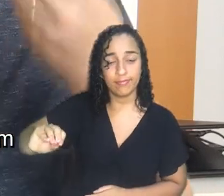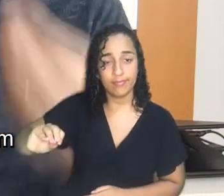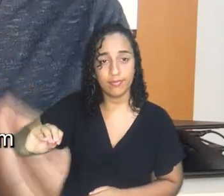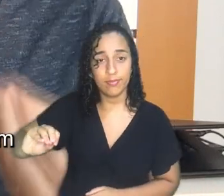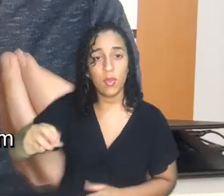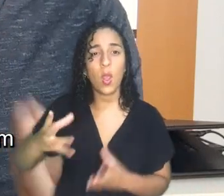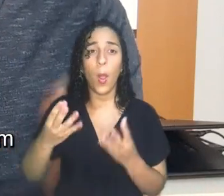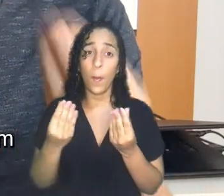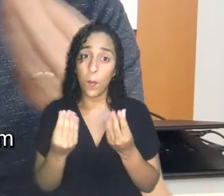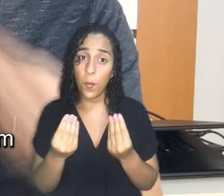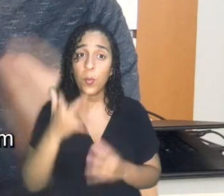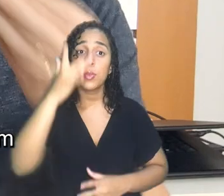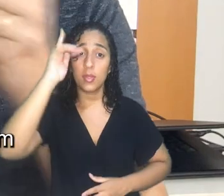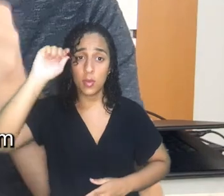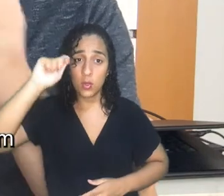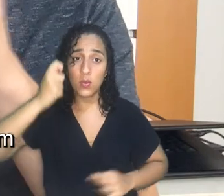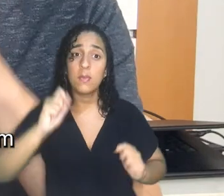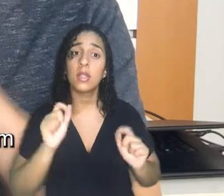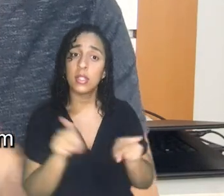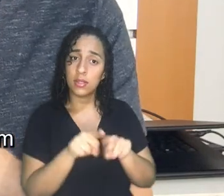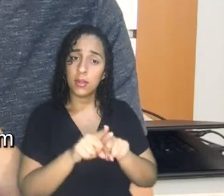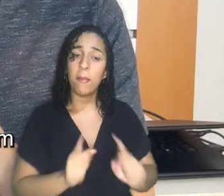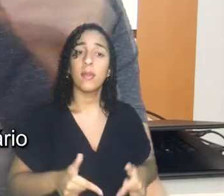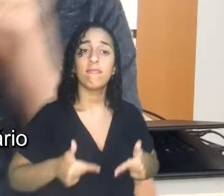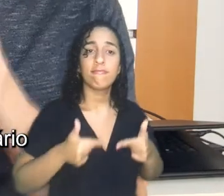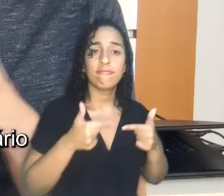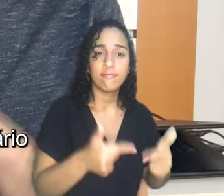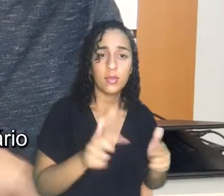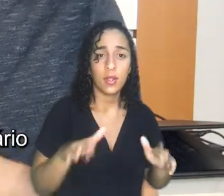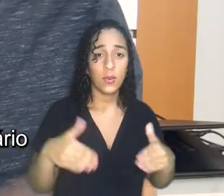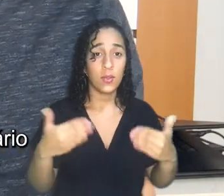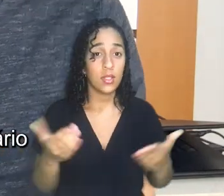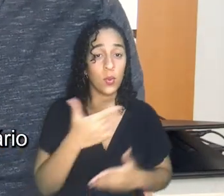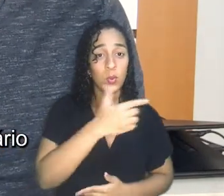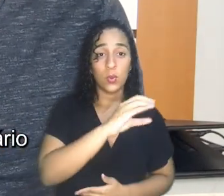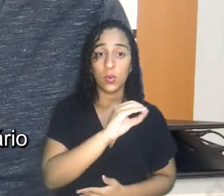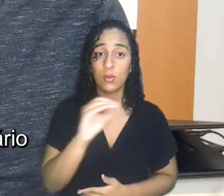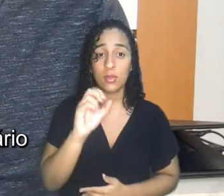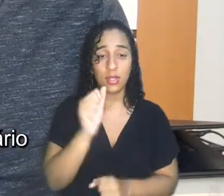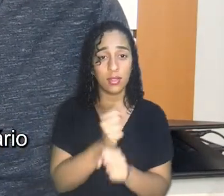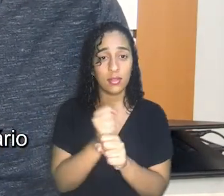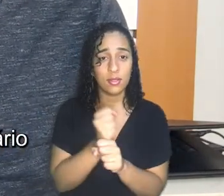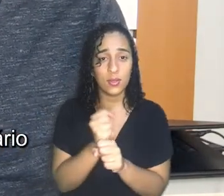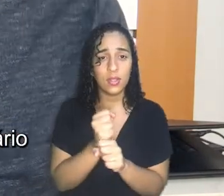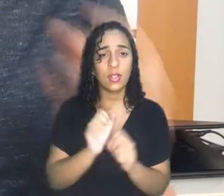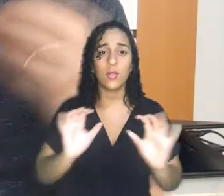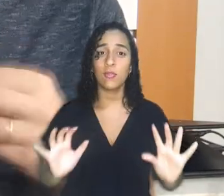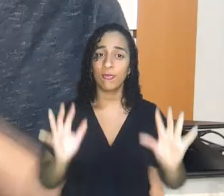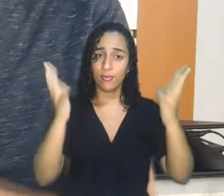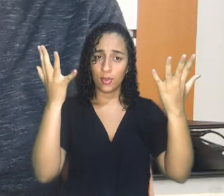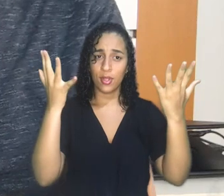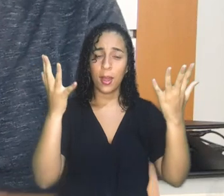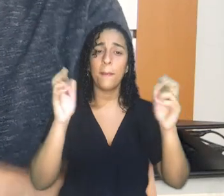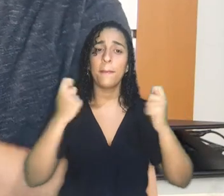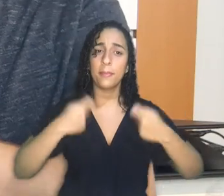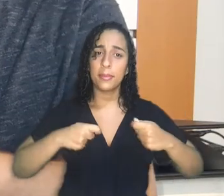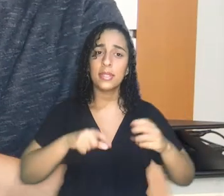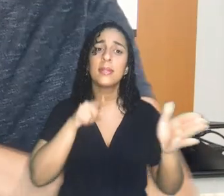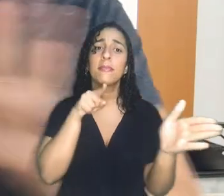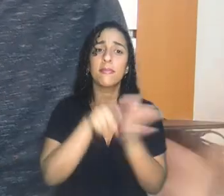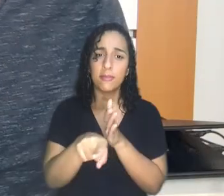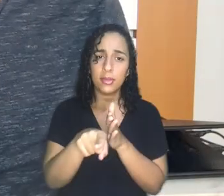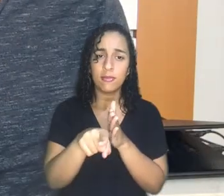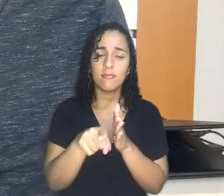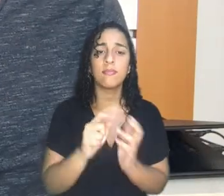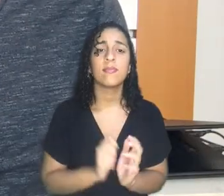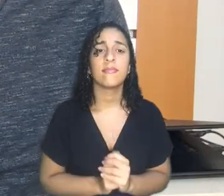de que muitas delas se engajaram nas lutas populares. Então, para comemorar o nosso bicentenário de independência do Brasil, vale trazer a pergunta que a gente